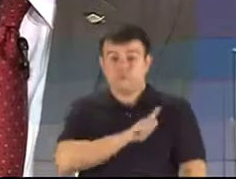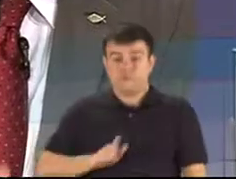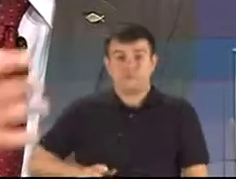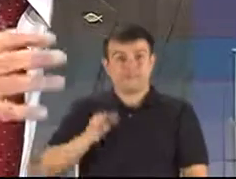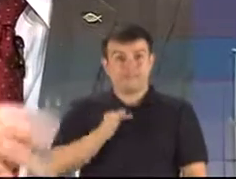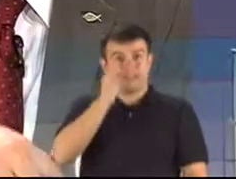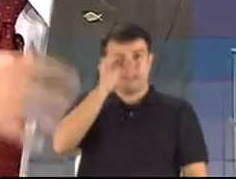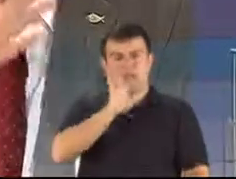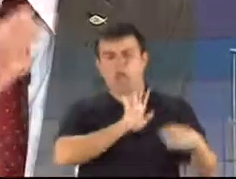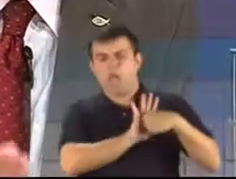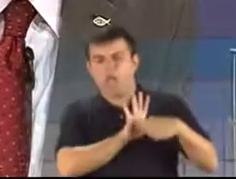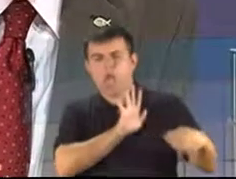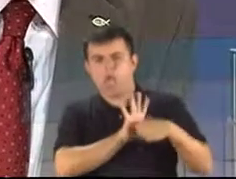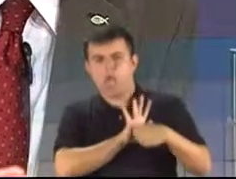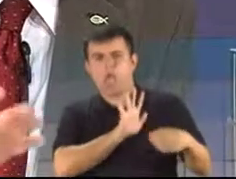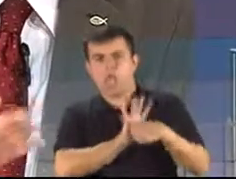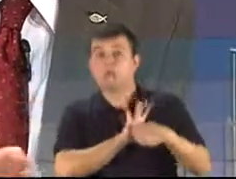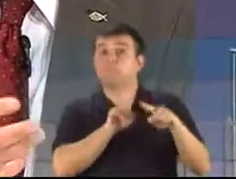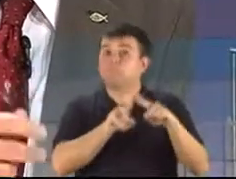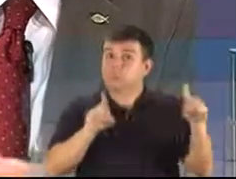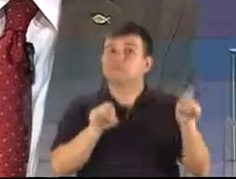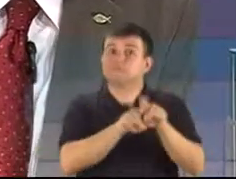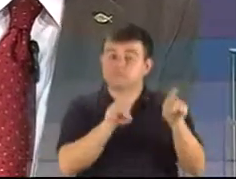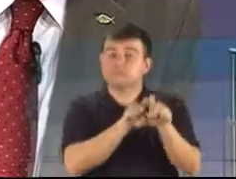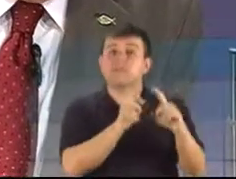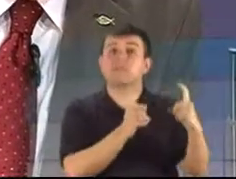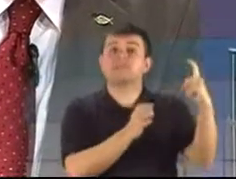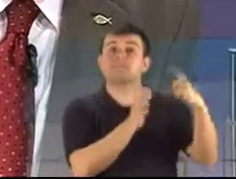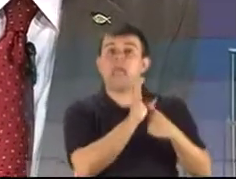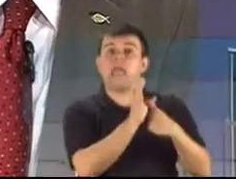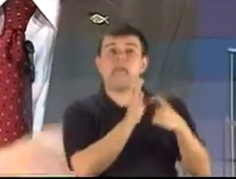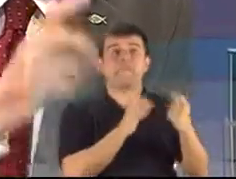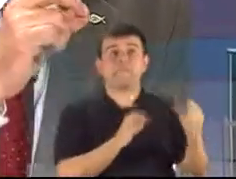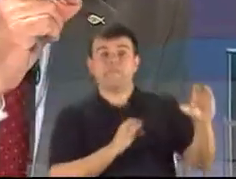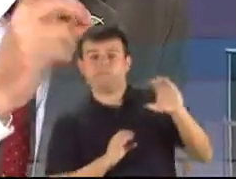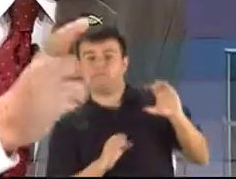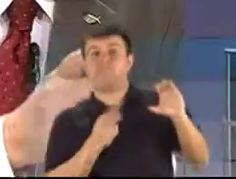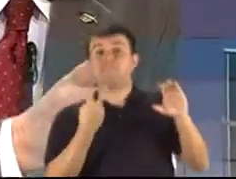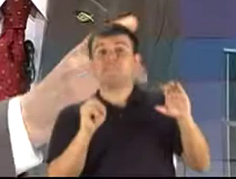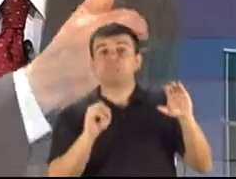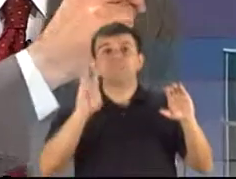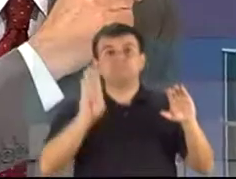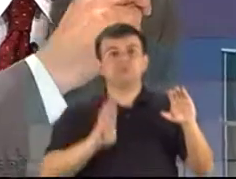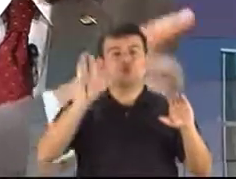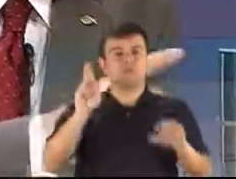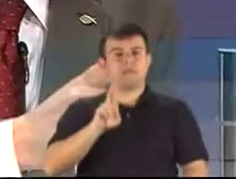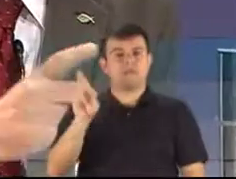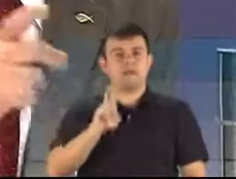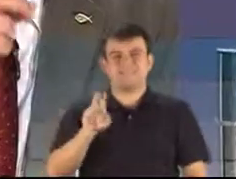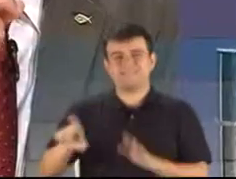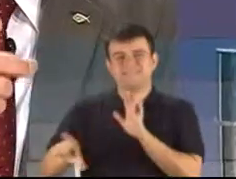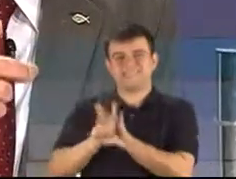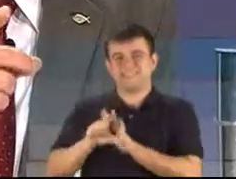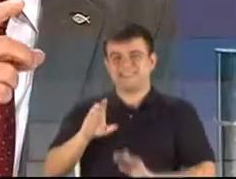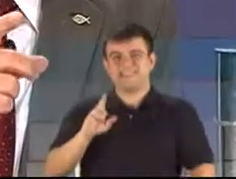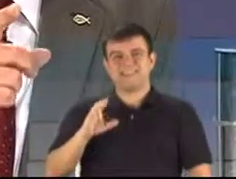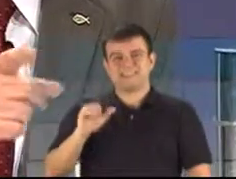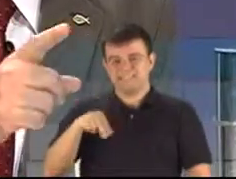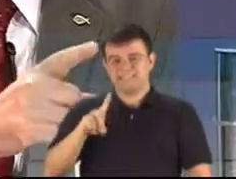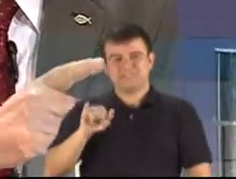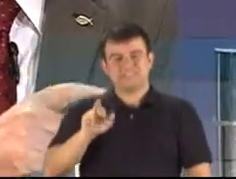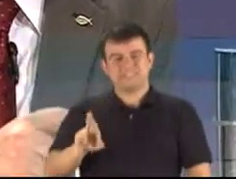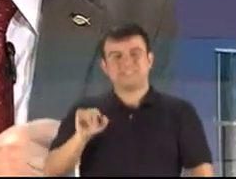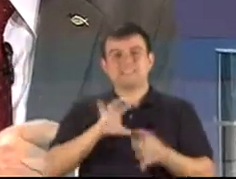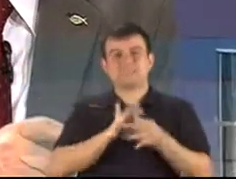e, por outro lado, nos deve mais de 20 bilhões de reais da lei Candir, que é a compensação da liberação do